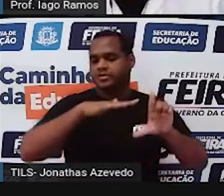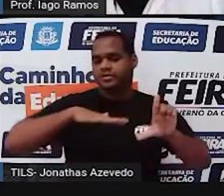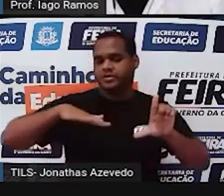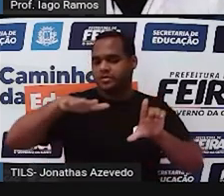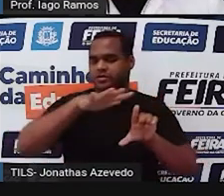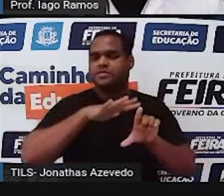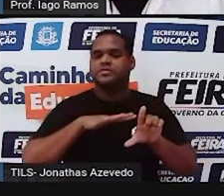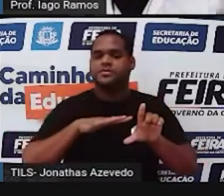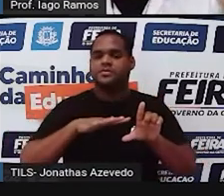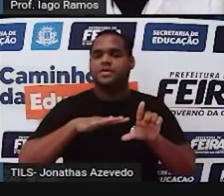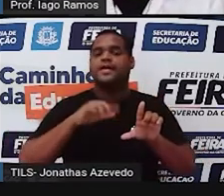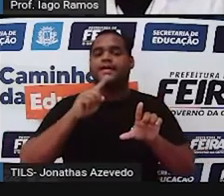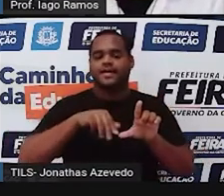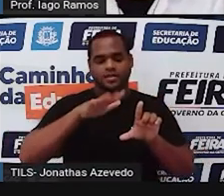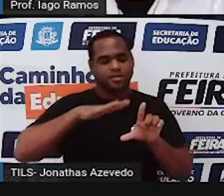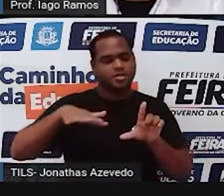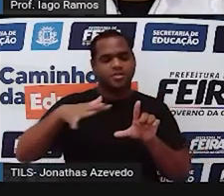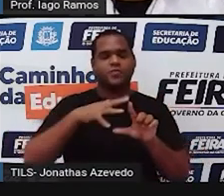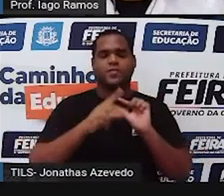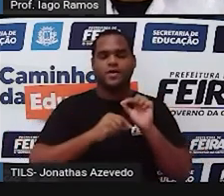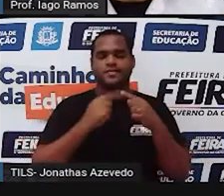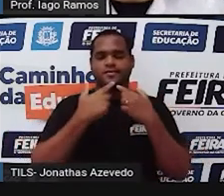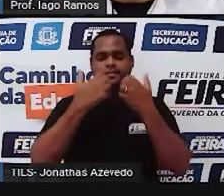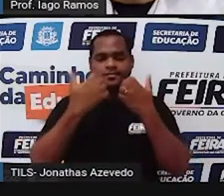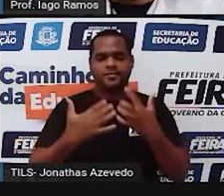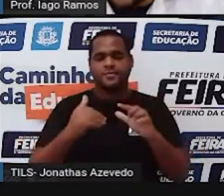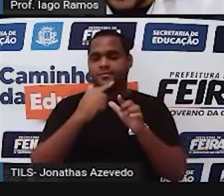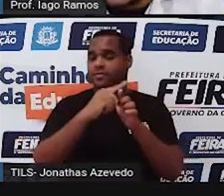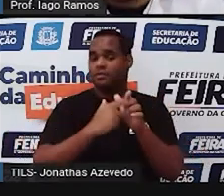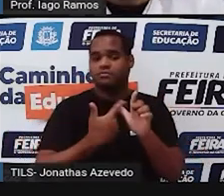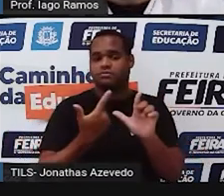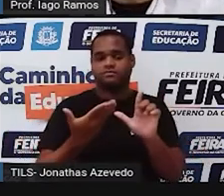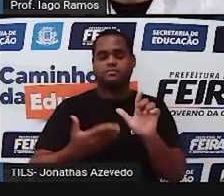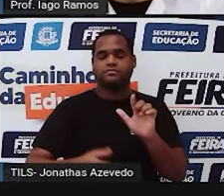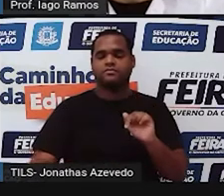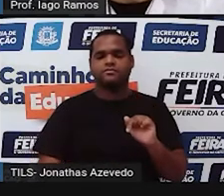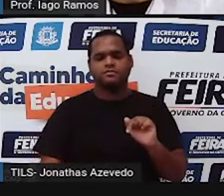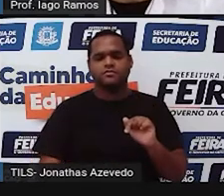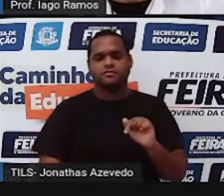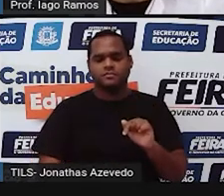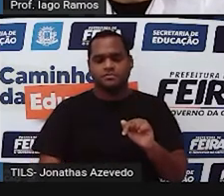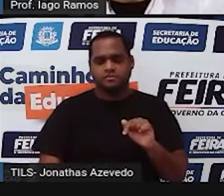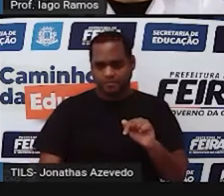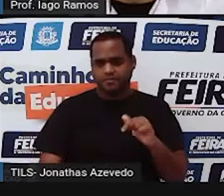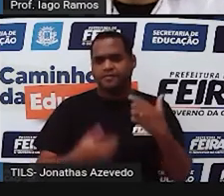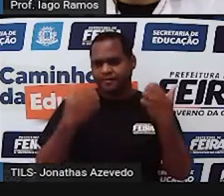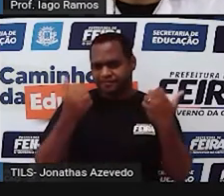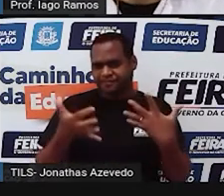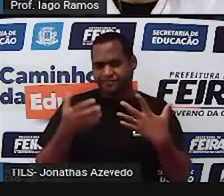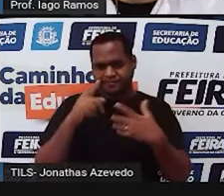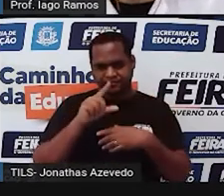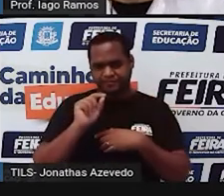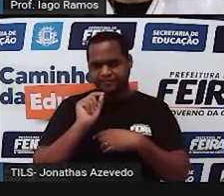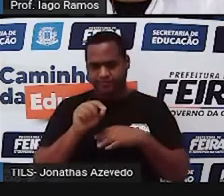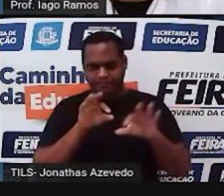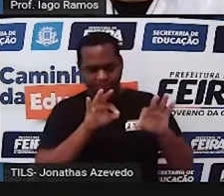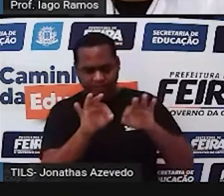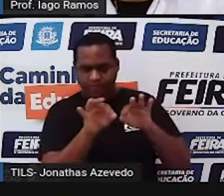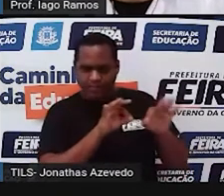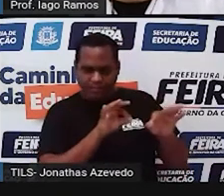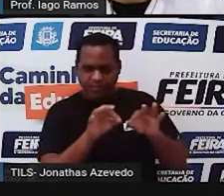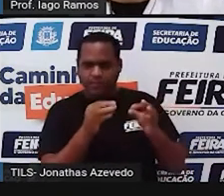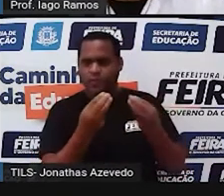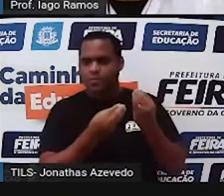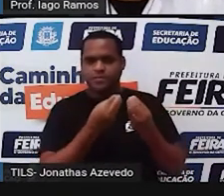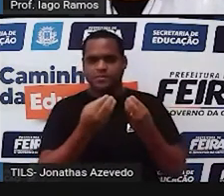né? Essa região é o que a gente chama de ângulo. E naquela construção, a